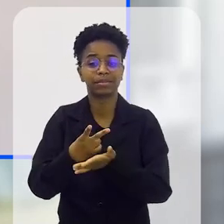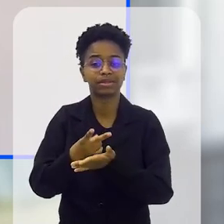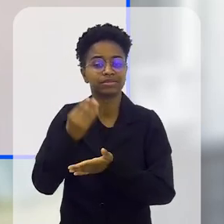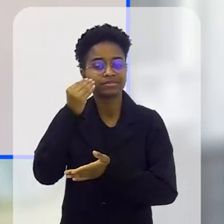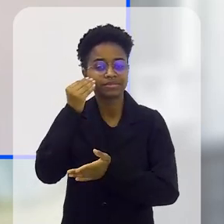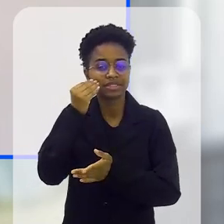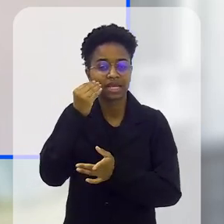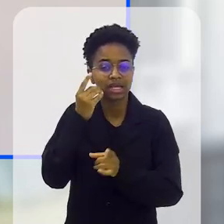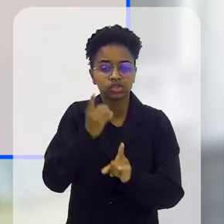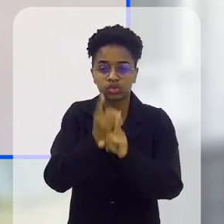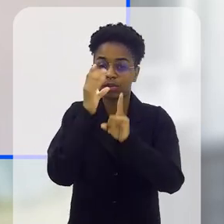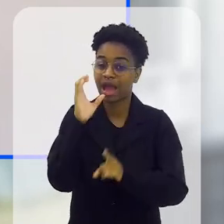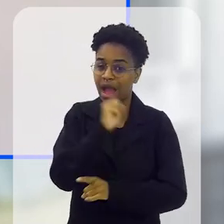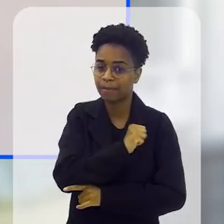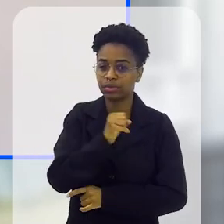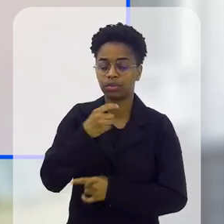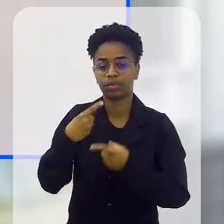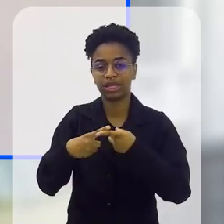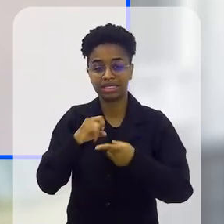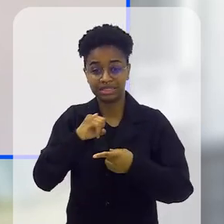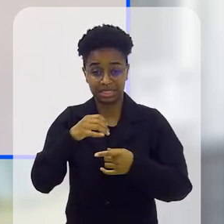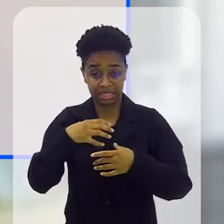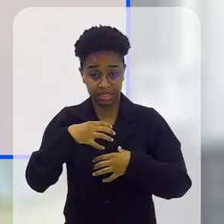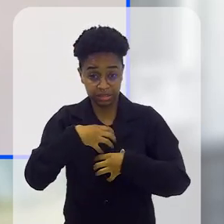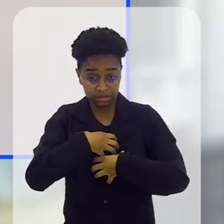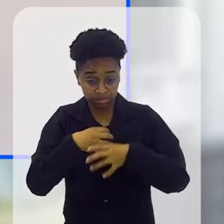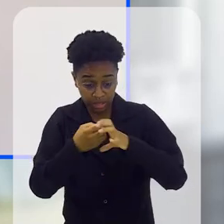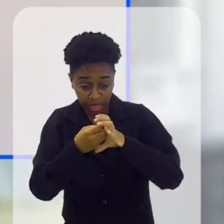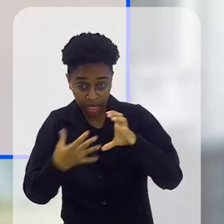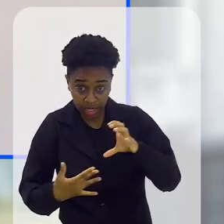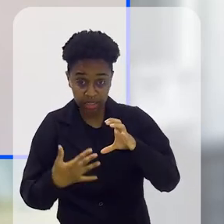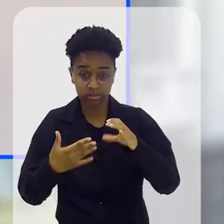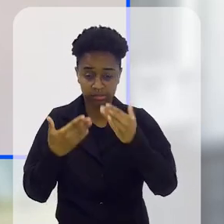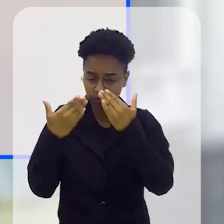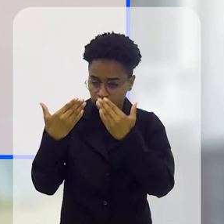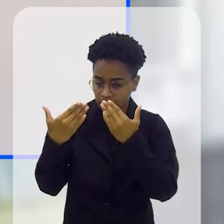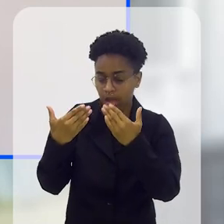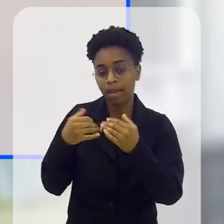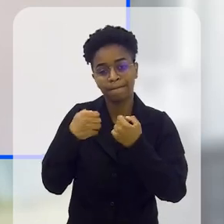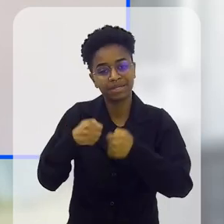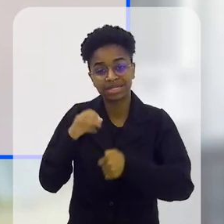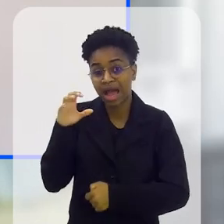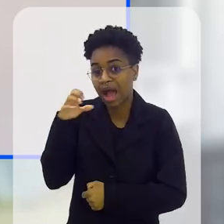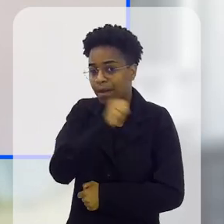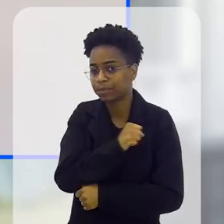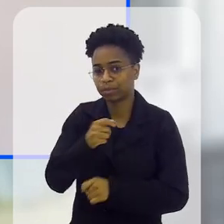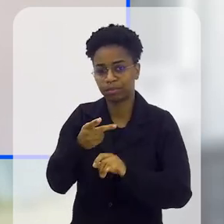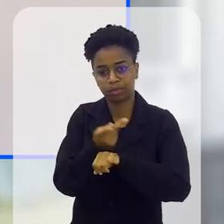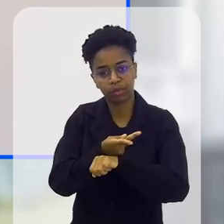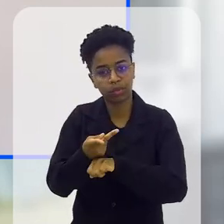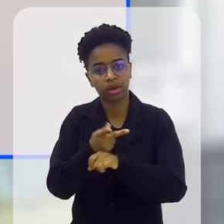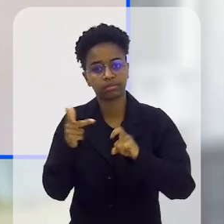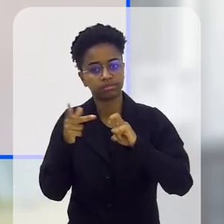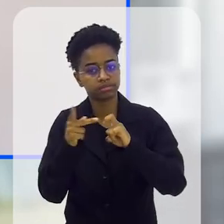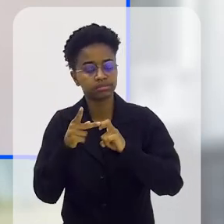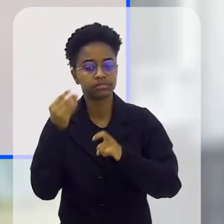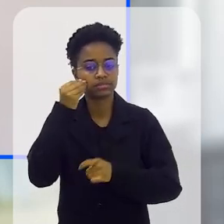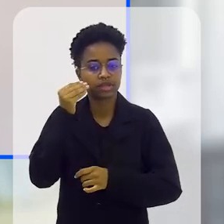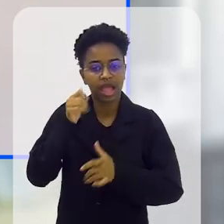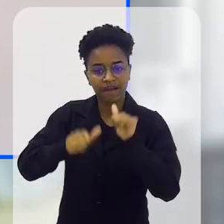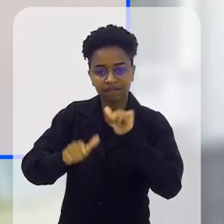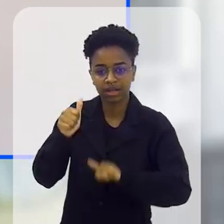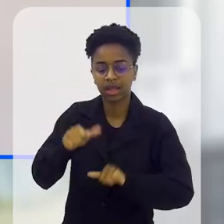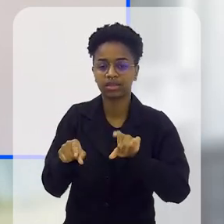sempre pelo diagnóstico precoce. Quanto mais cedo essa criança tem um sintoma minimamente suspeito, mais cedo ela procurar um pediatra para fazer a